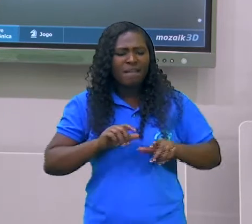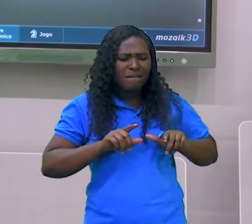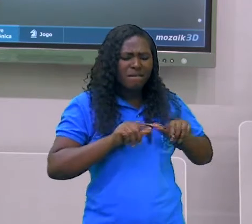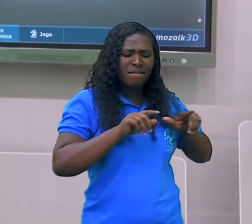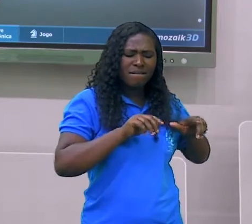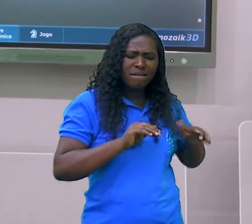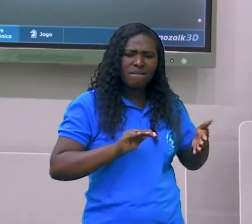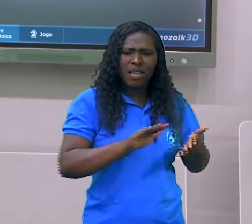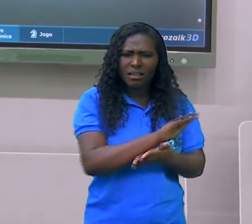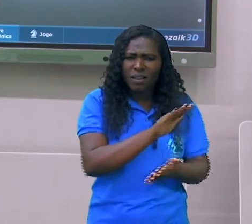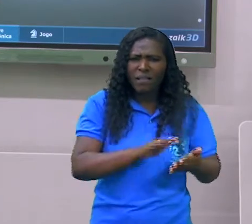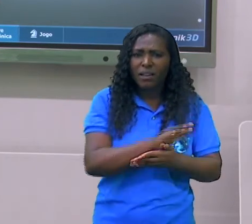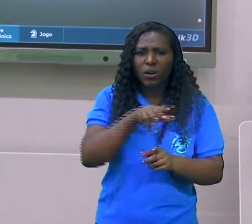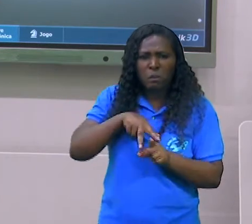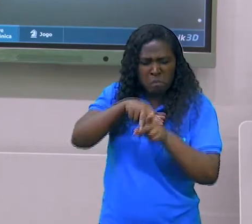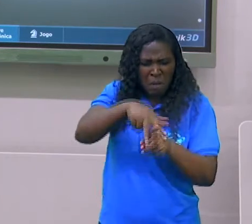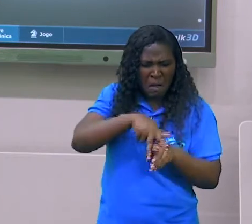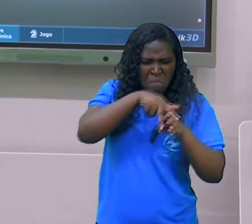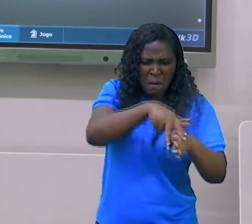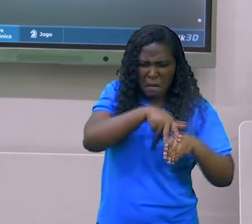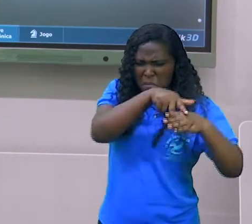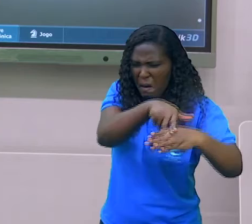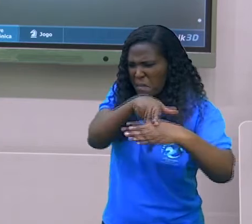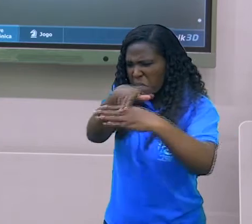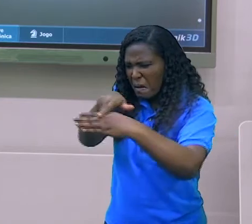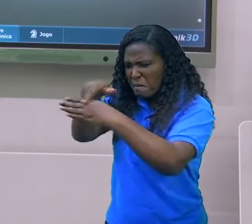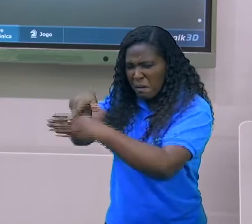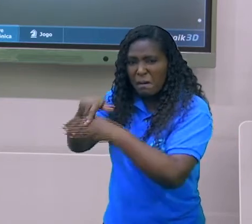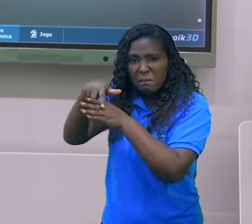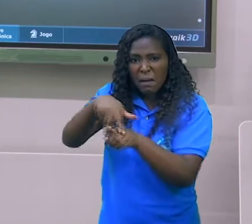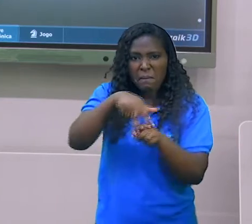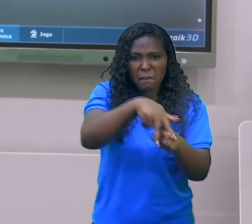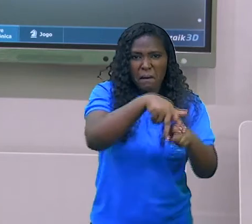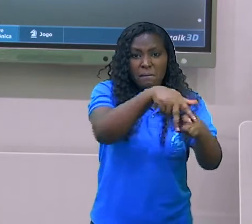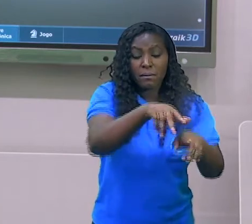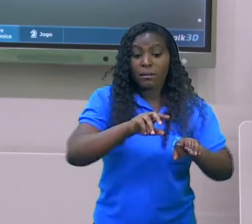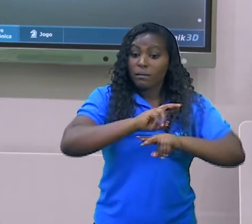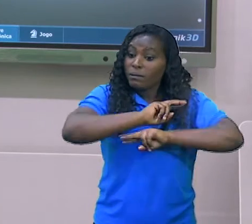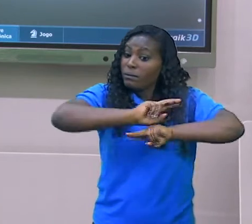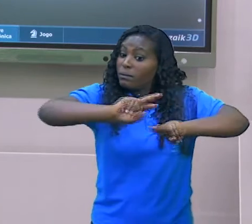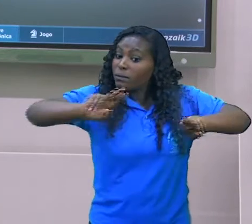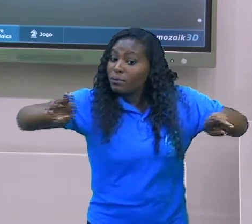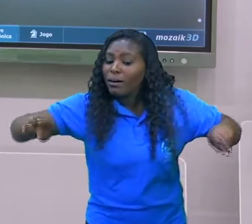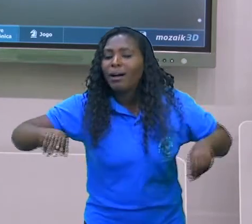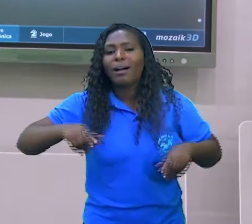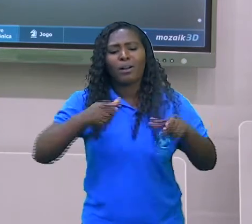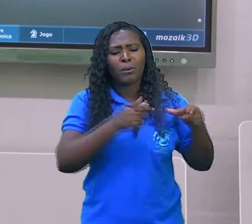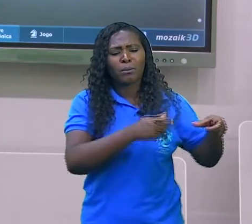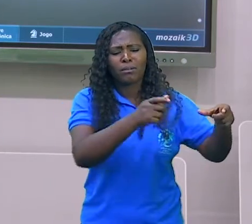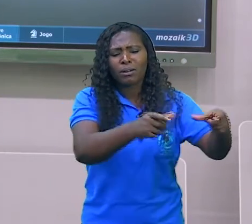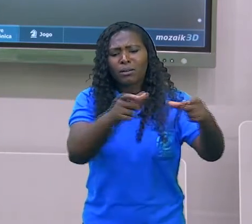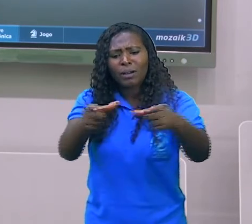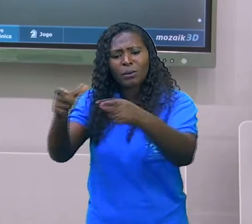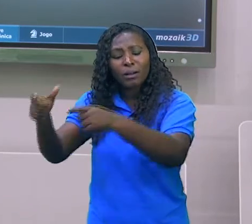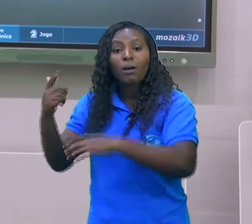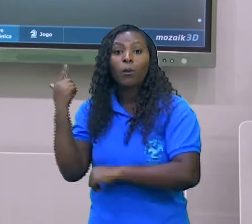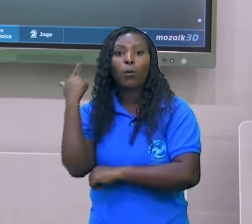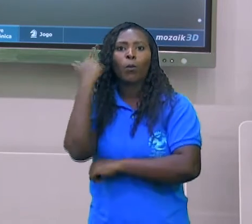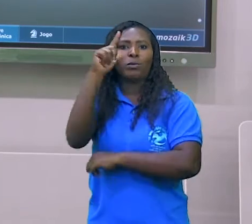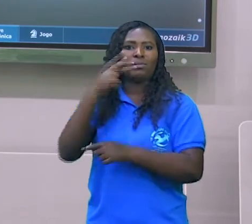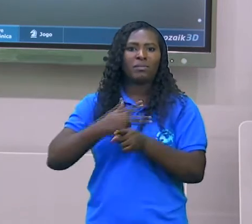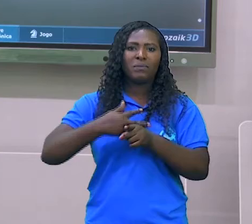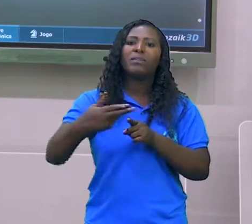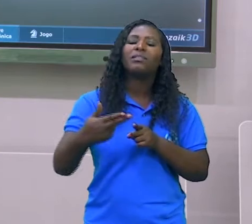povos e tratou de espalhar a cultura grega grega nas sociedades que